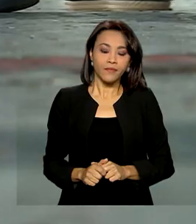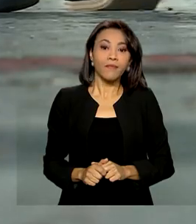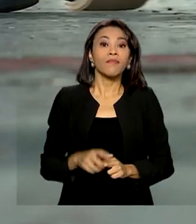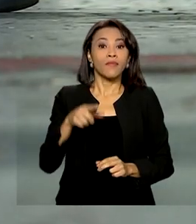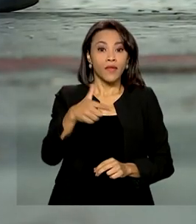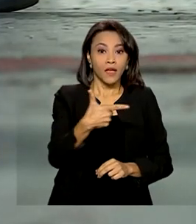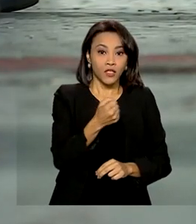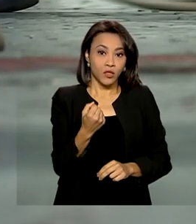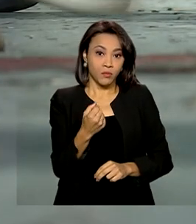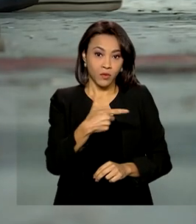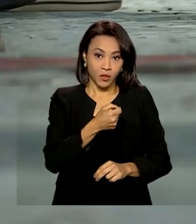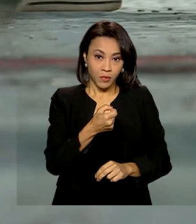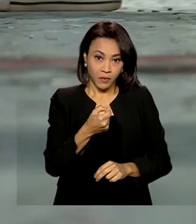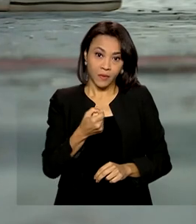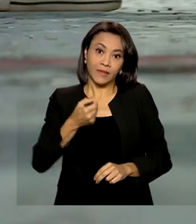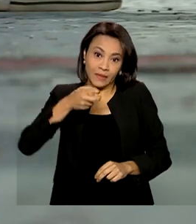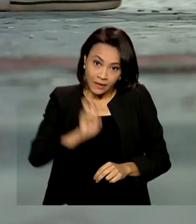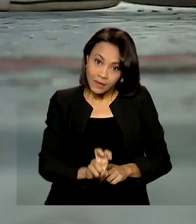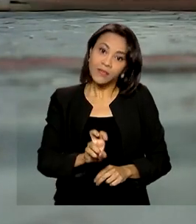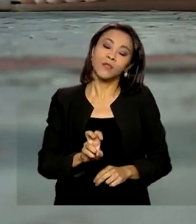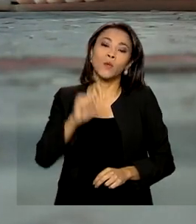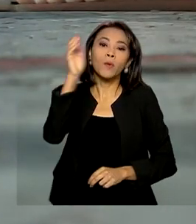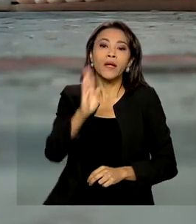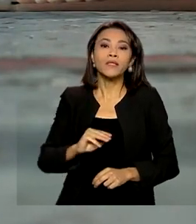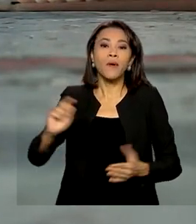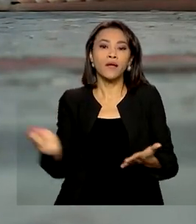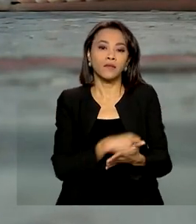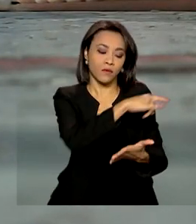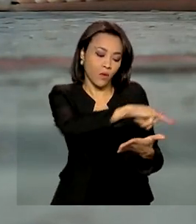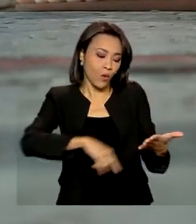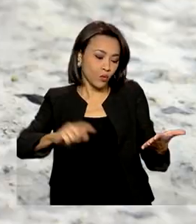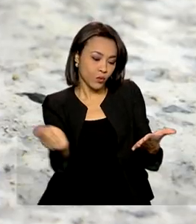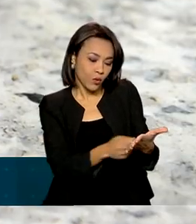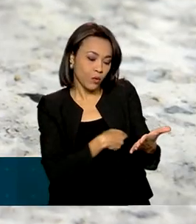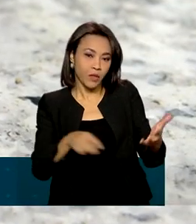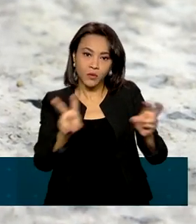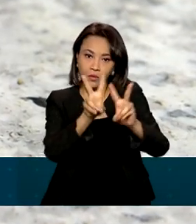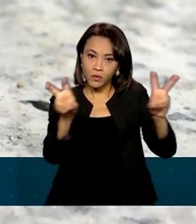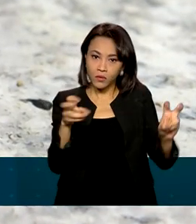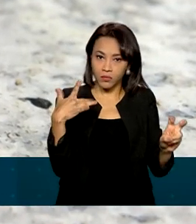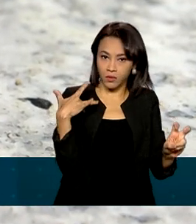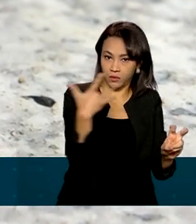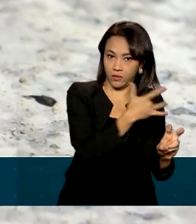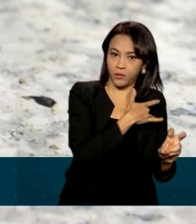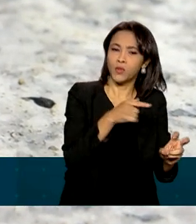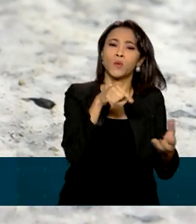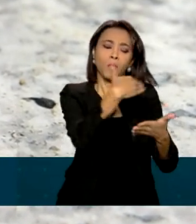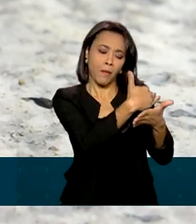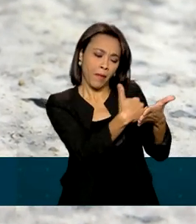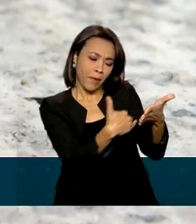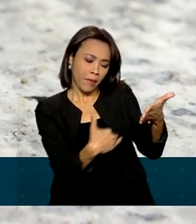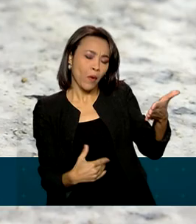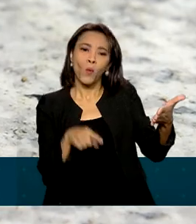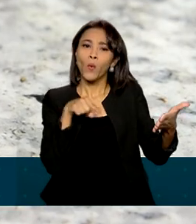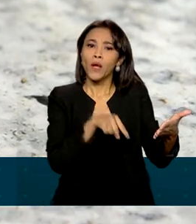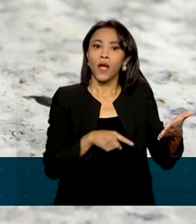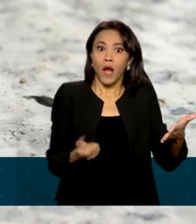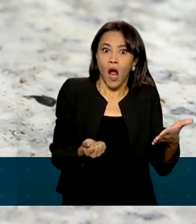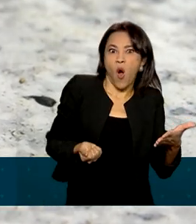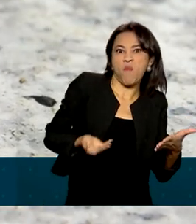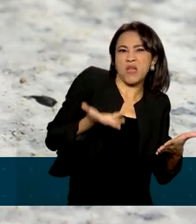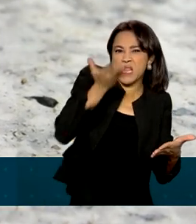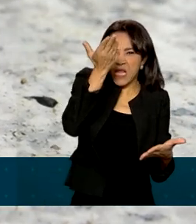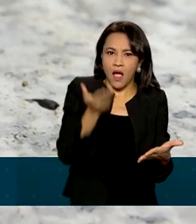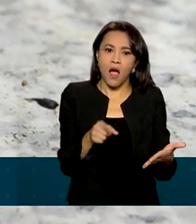Em 2005, o Brasil assinou um Tratado Internacional de Saúde Pública. Uma das medidas previstas é o aumento de preços